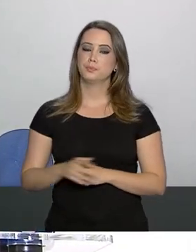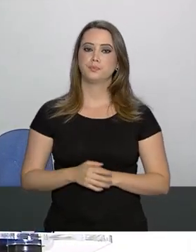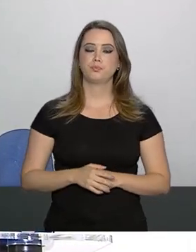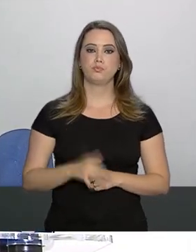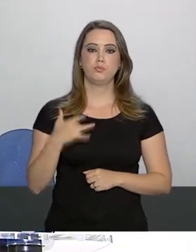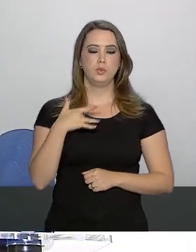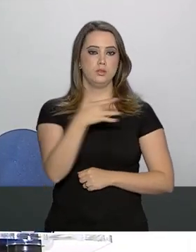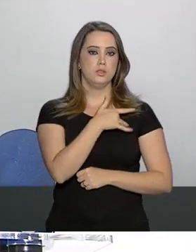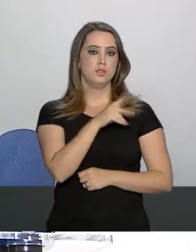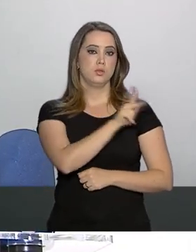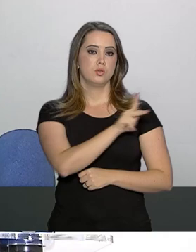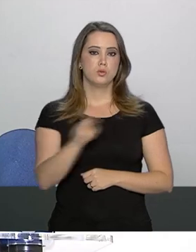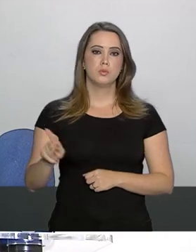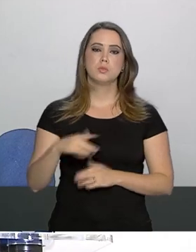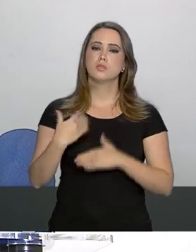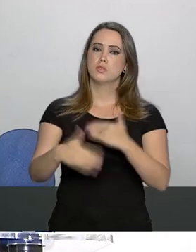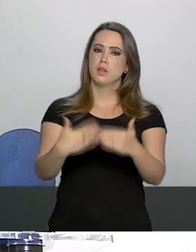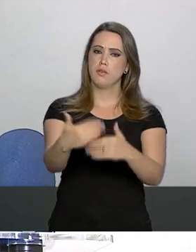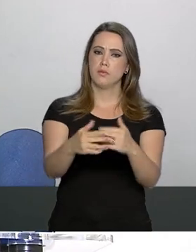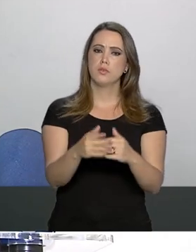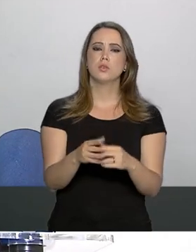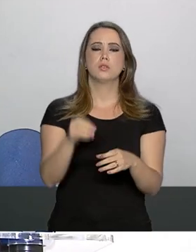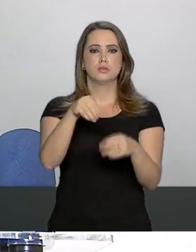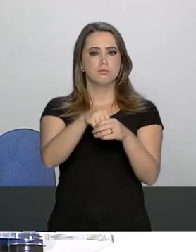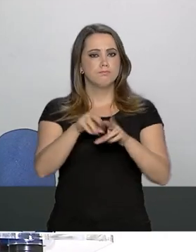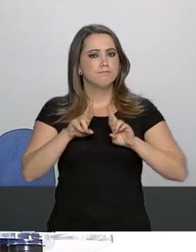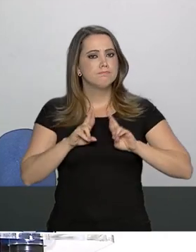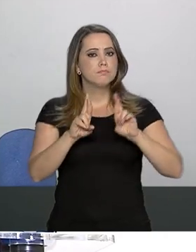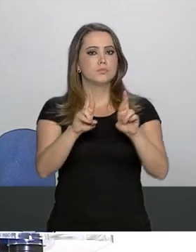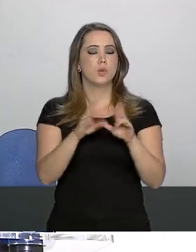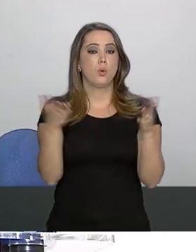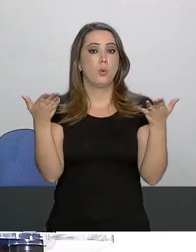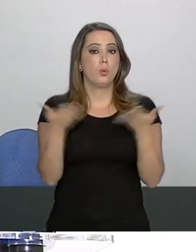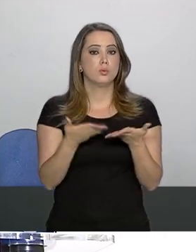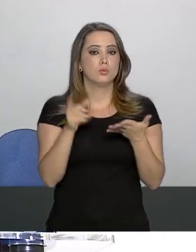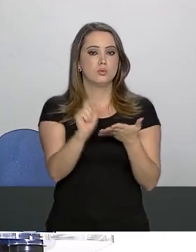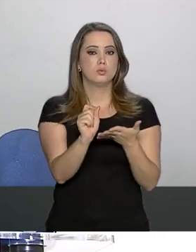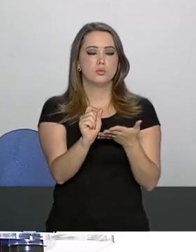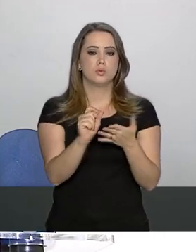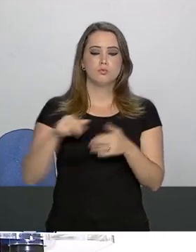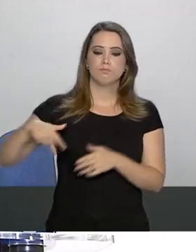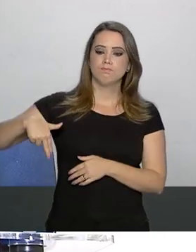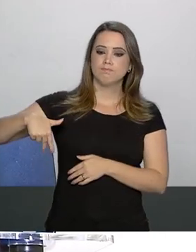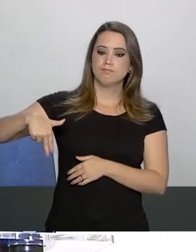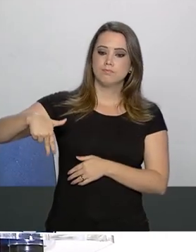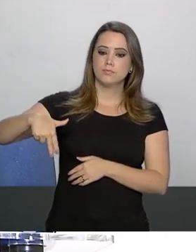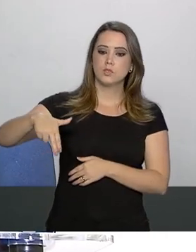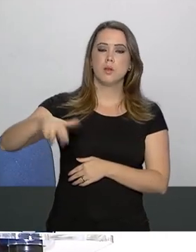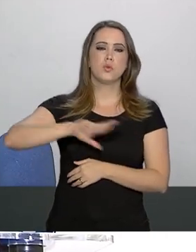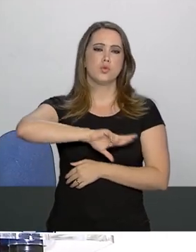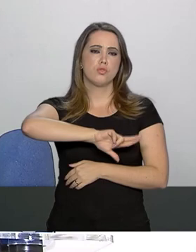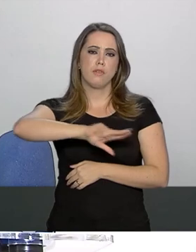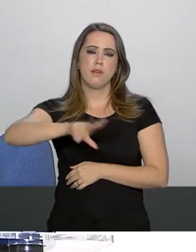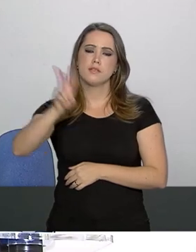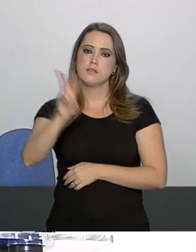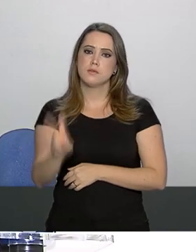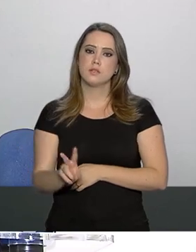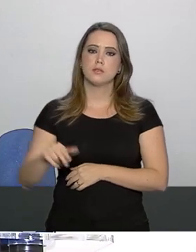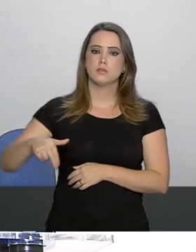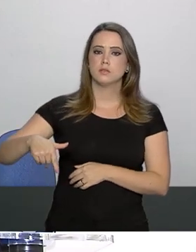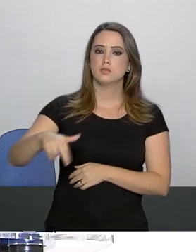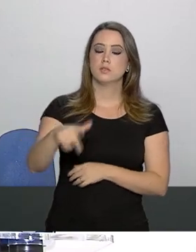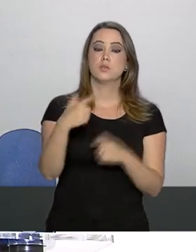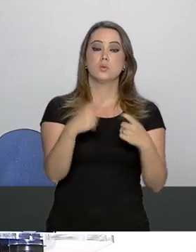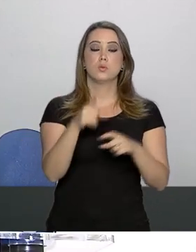O estado de saúde do presidente evolui como esperado. Hoje, ele caminhou algumas vezes no